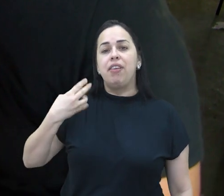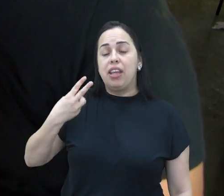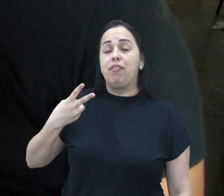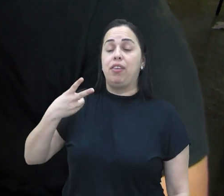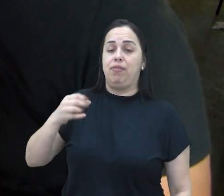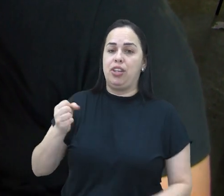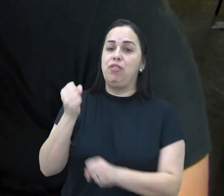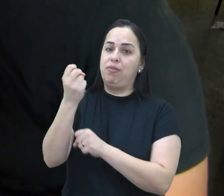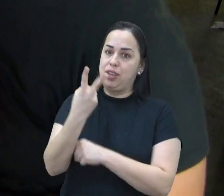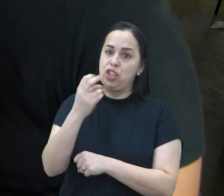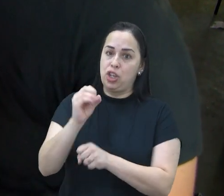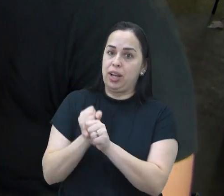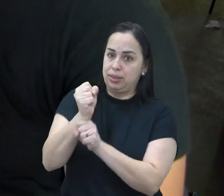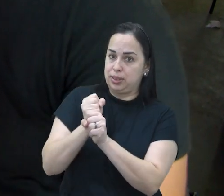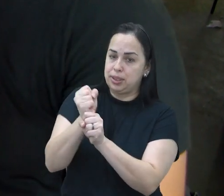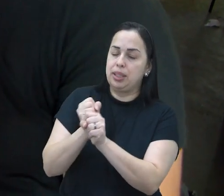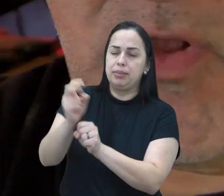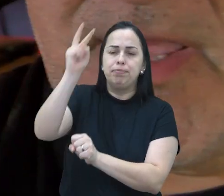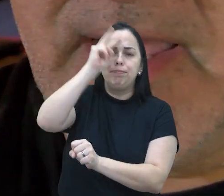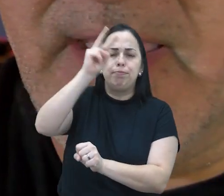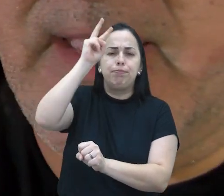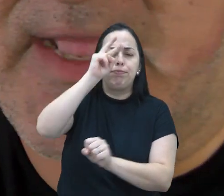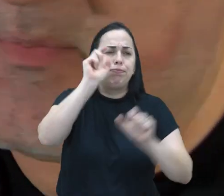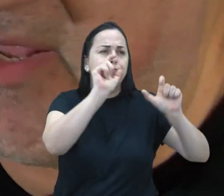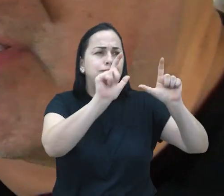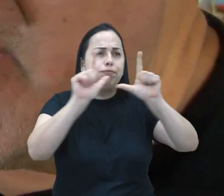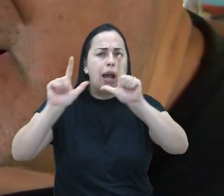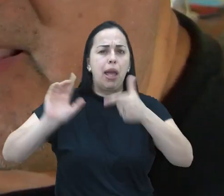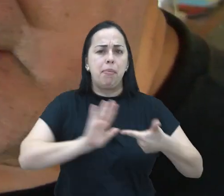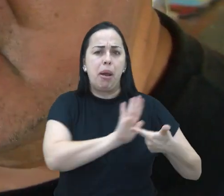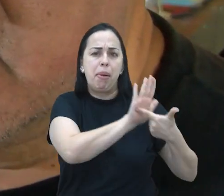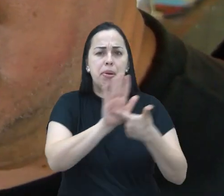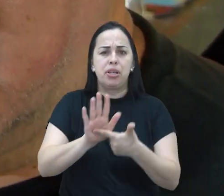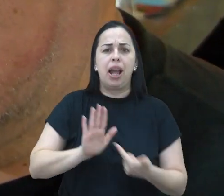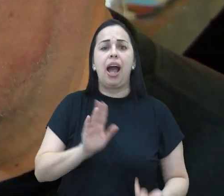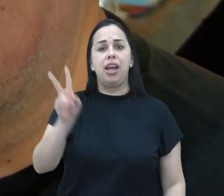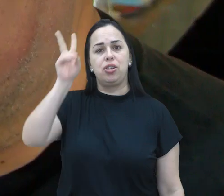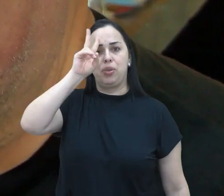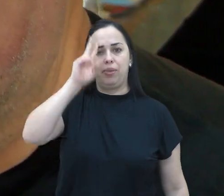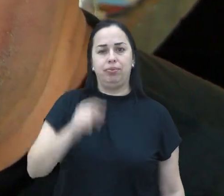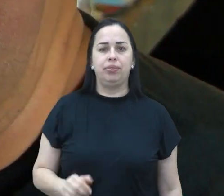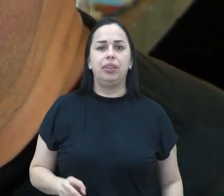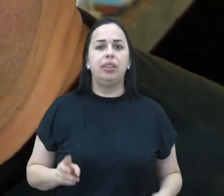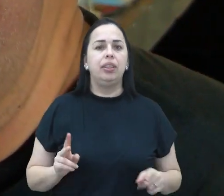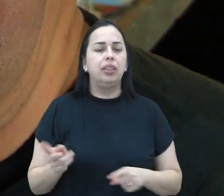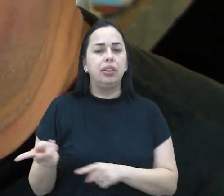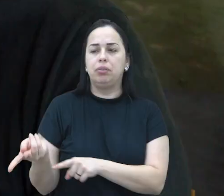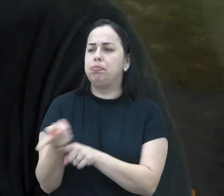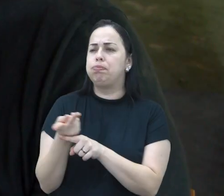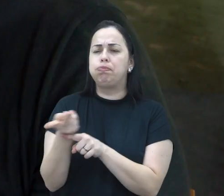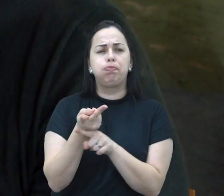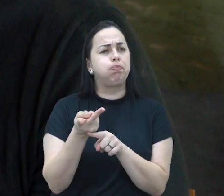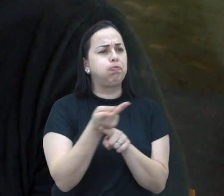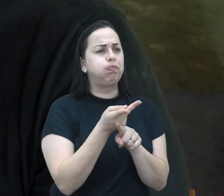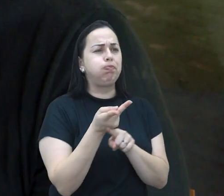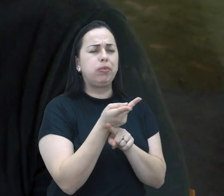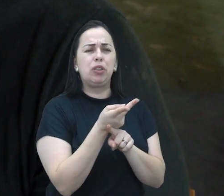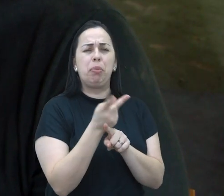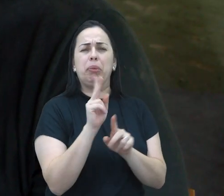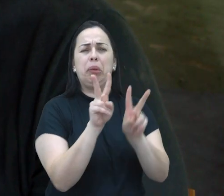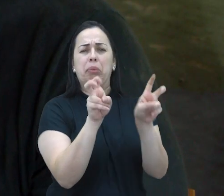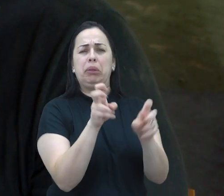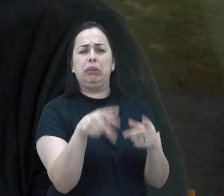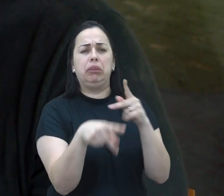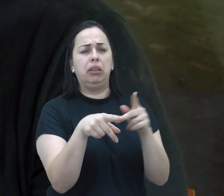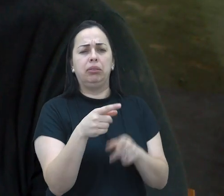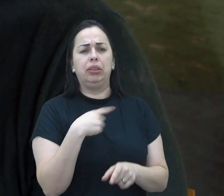à página São José dos Campos antigamente, coleciona memórias da cidade para preservar a história. Eu procurando alguma coisa sobre